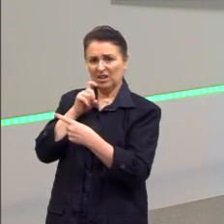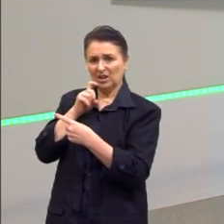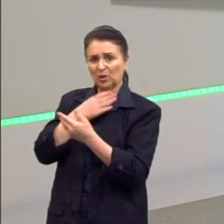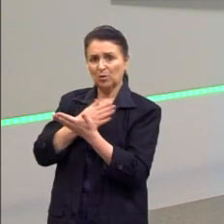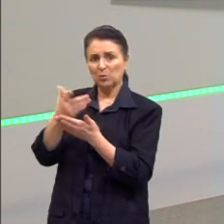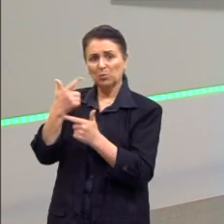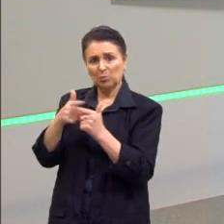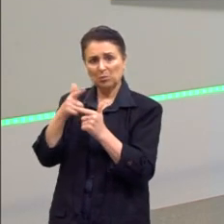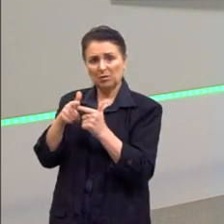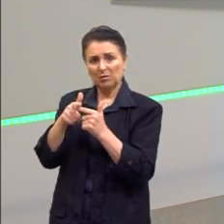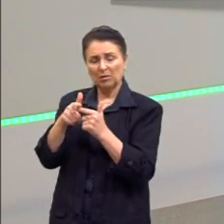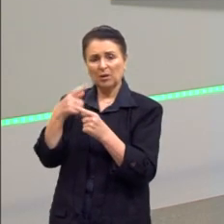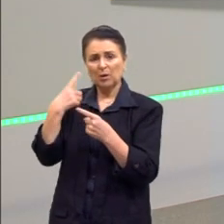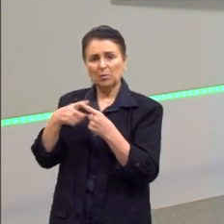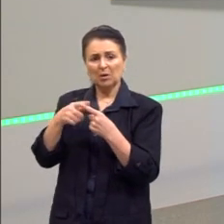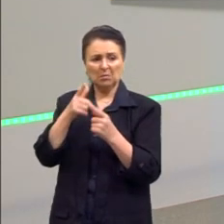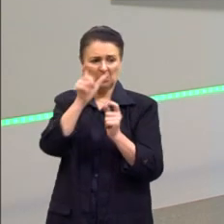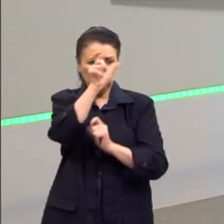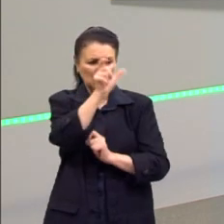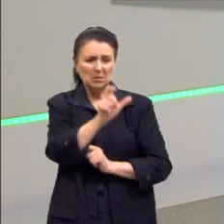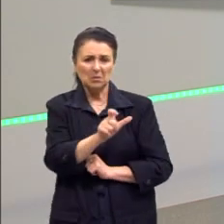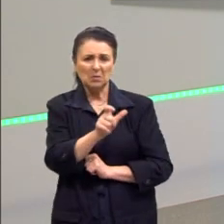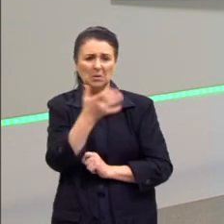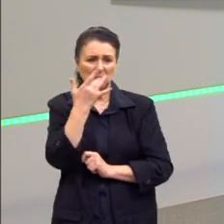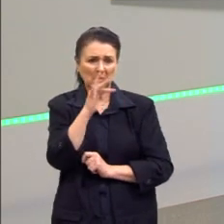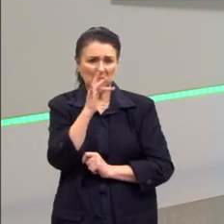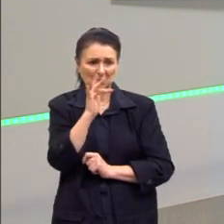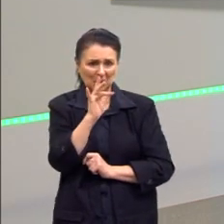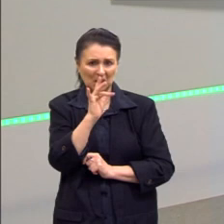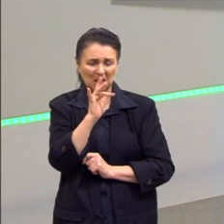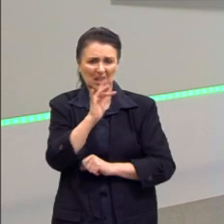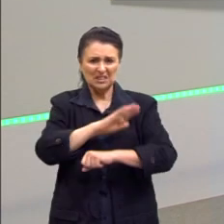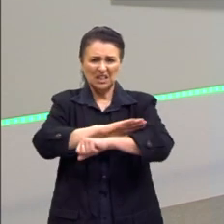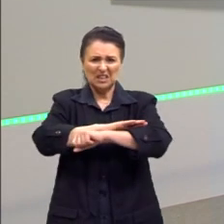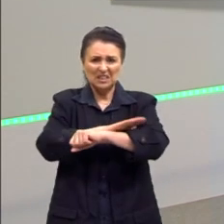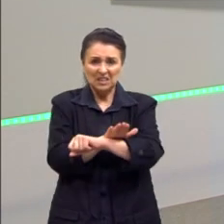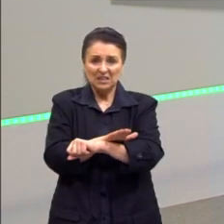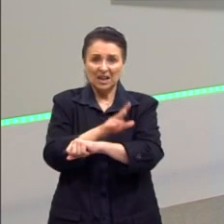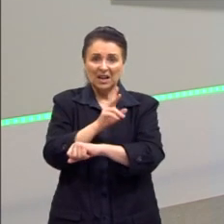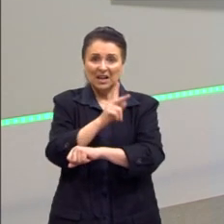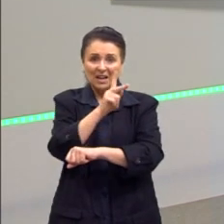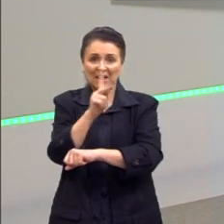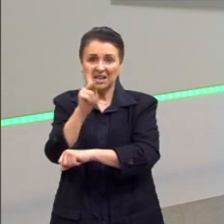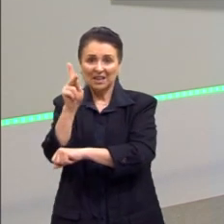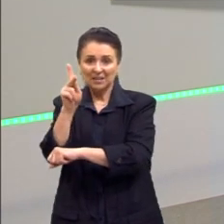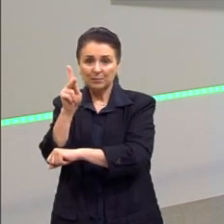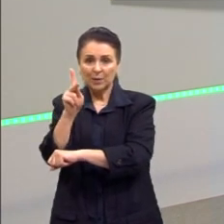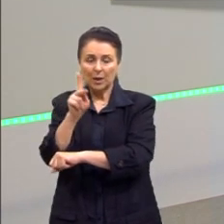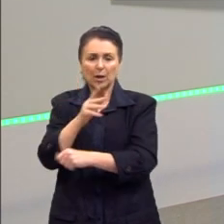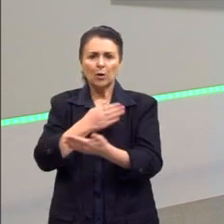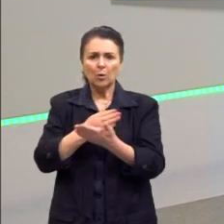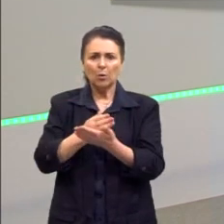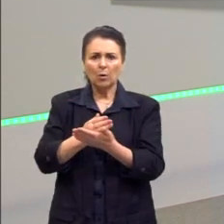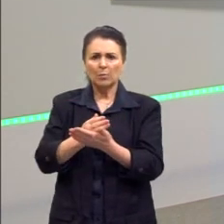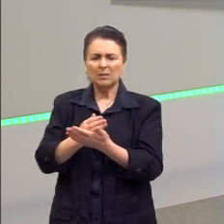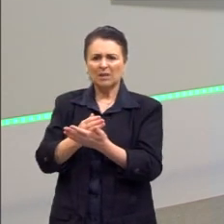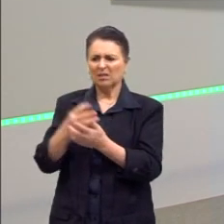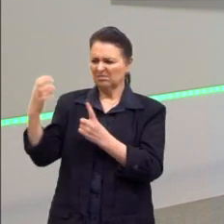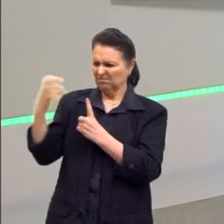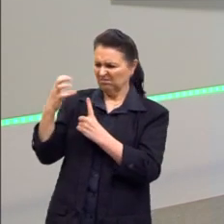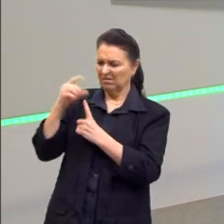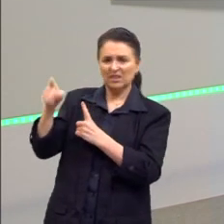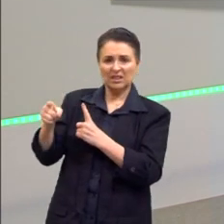problemas ali. Pessoas brancas, racistas, a Ku Klux Klan, começaram a agredir pessoas negras. Isso virou um